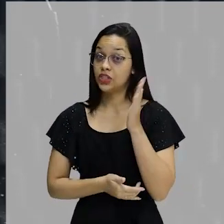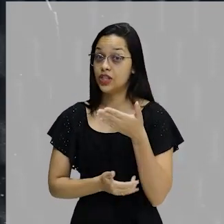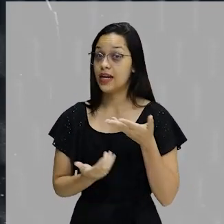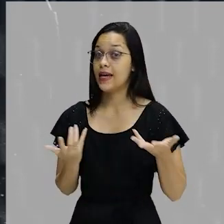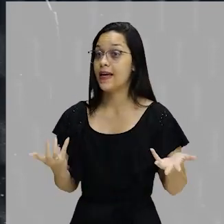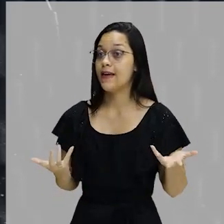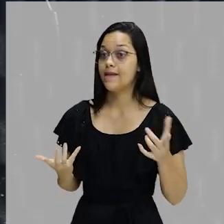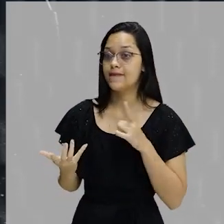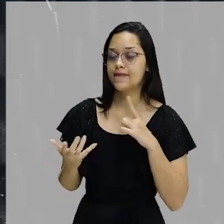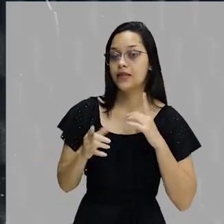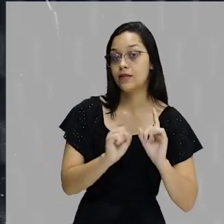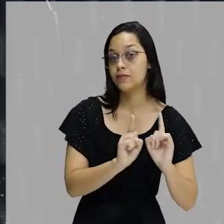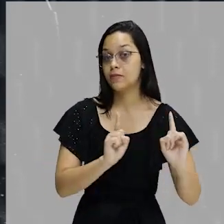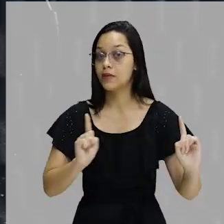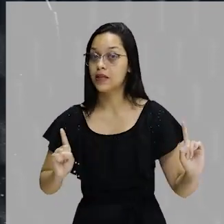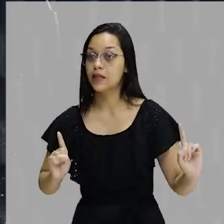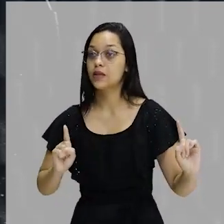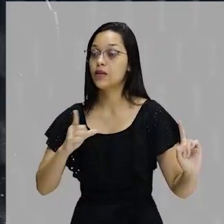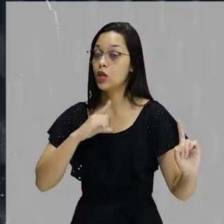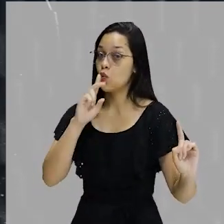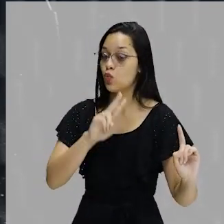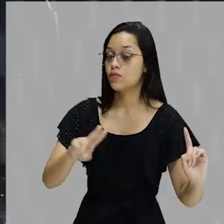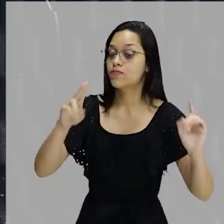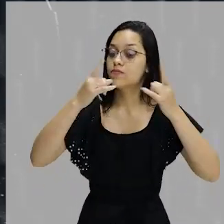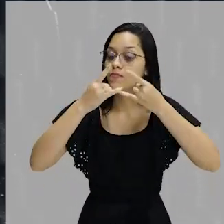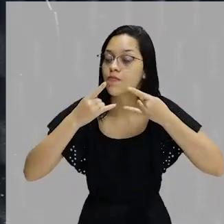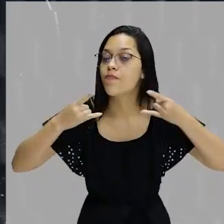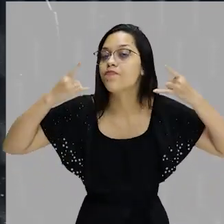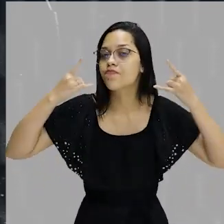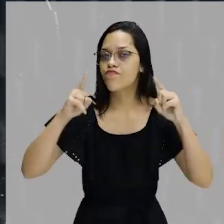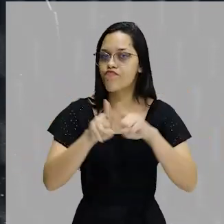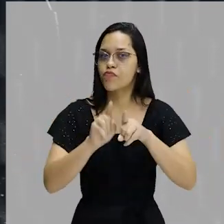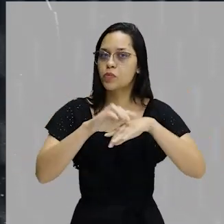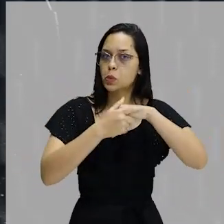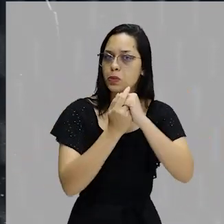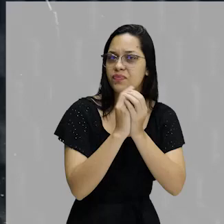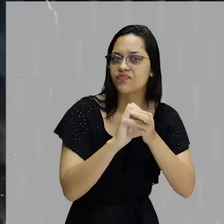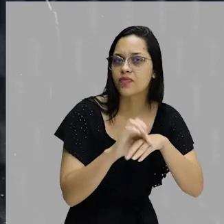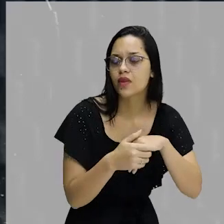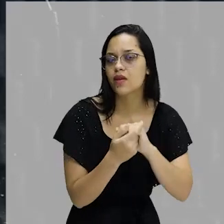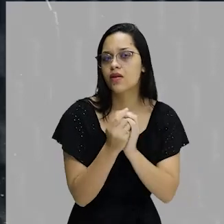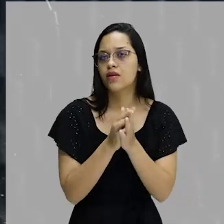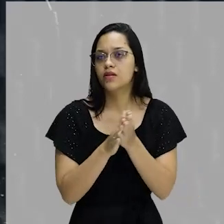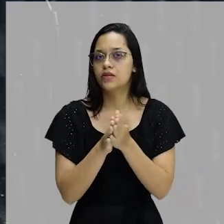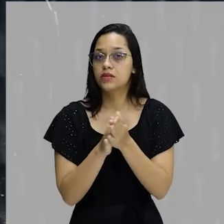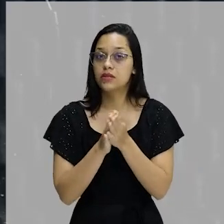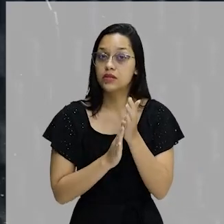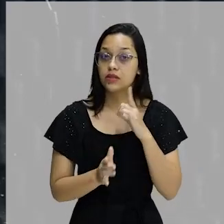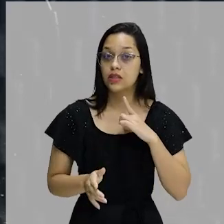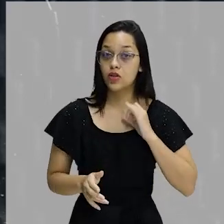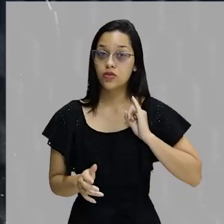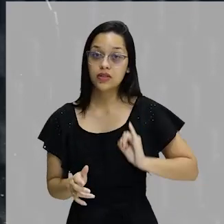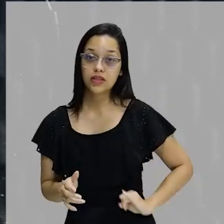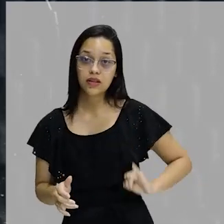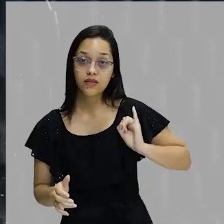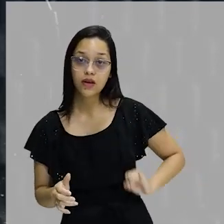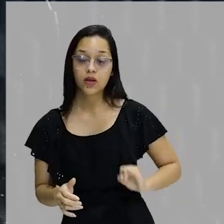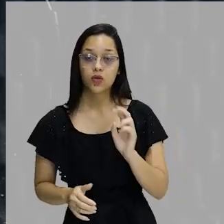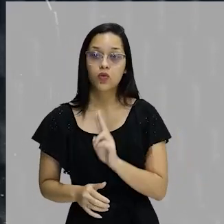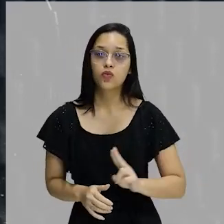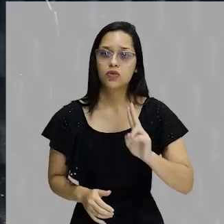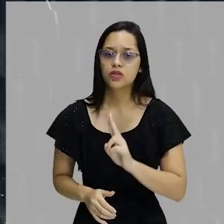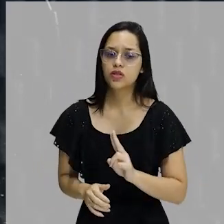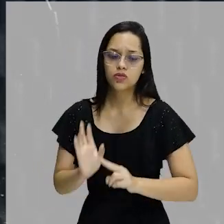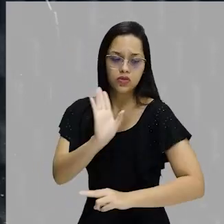mantendo distanciamento, está usando máscara, lavando as mãos nos intervalos, usando álcool em